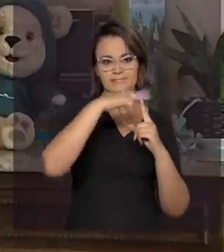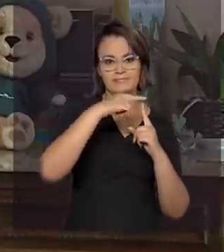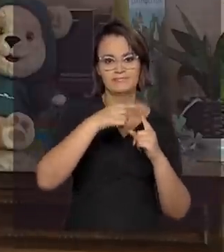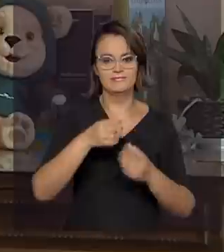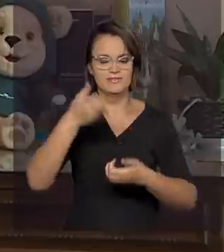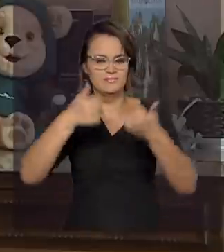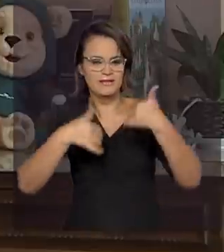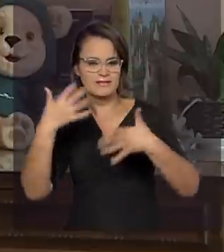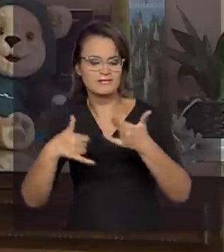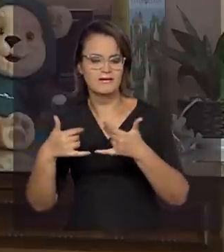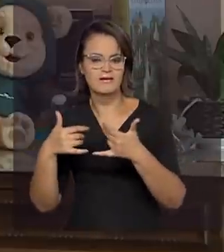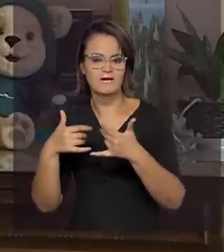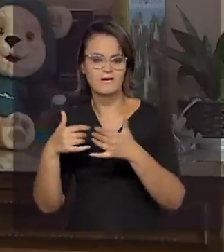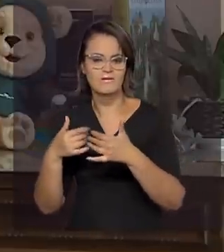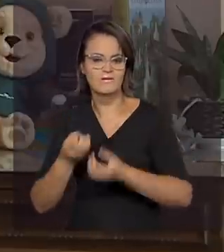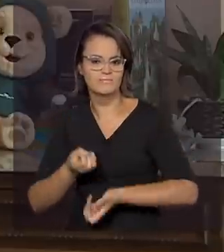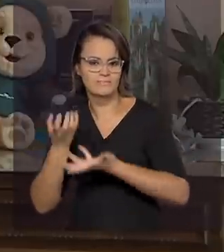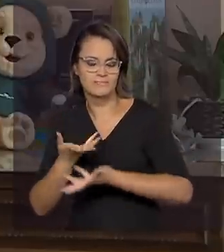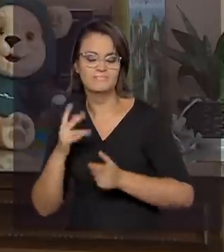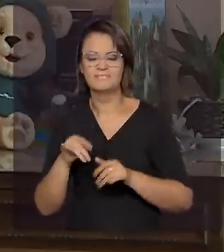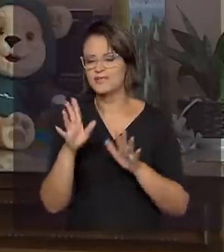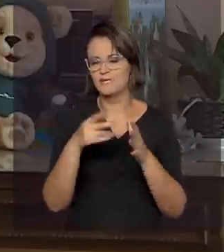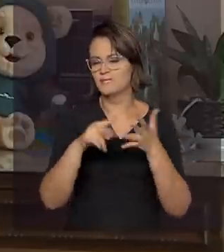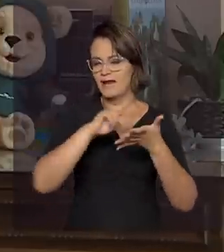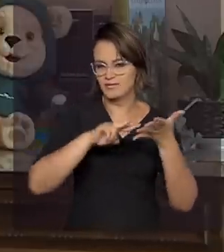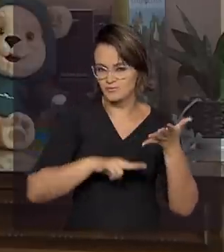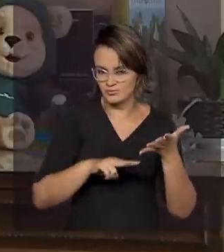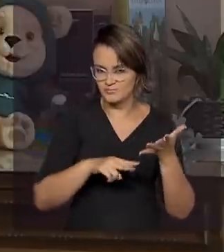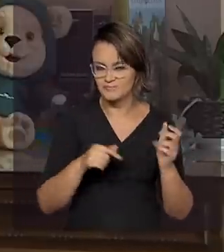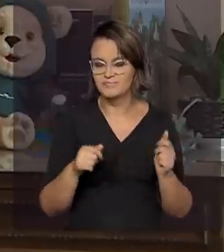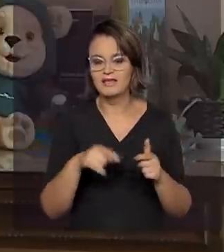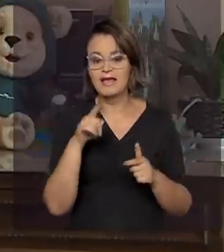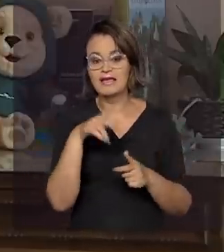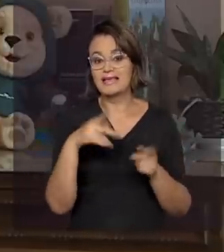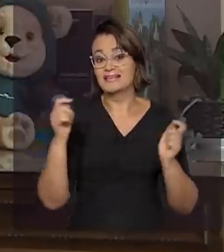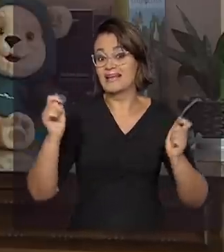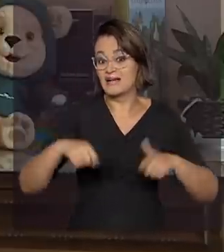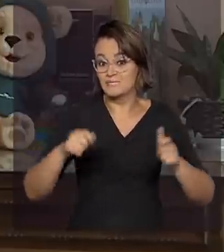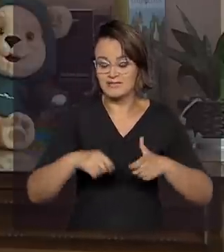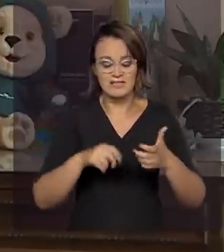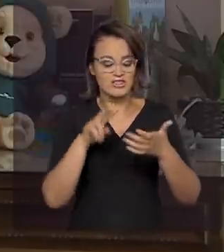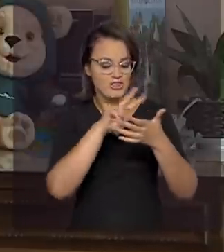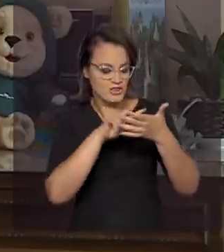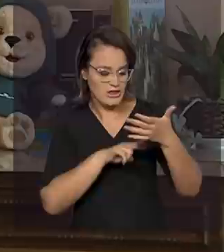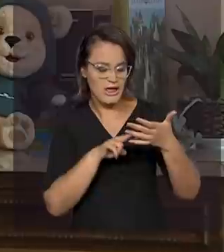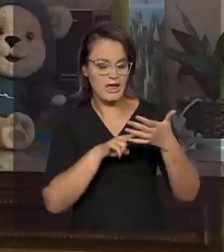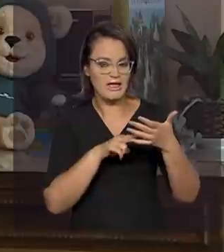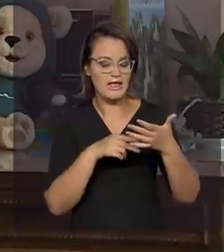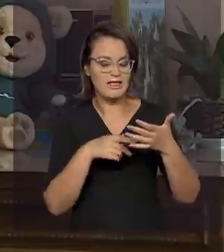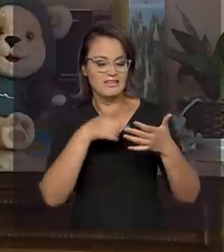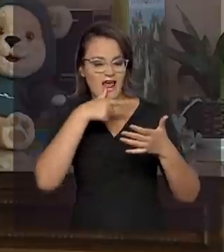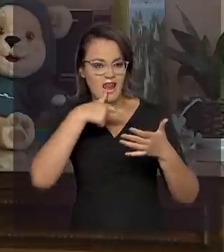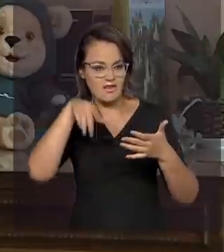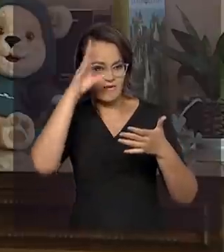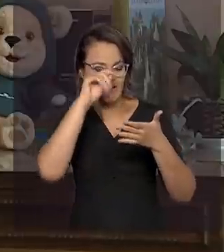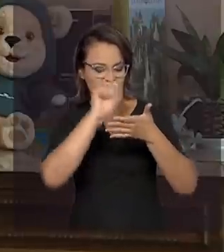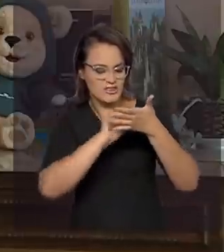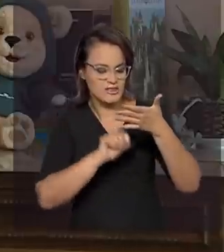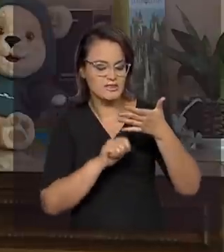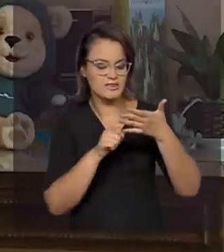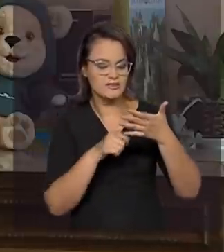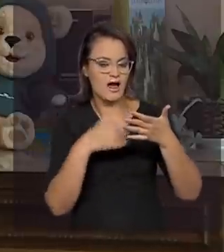literacia de leitura. A literacia de leitura é a capacidade de usar e compreender formas de linguagem escrita